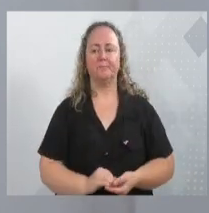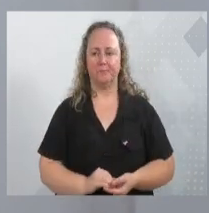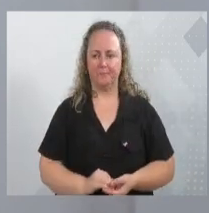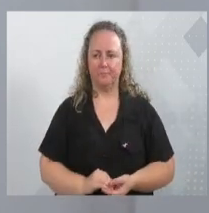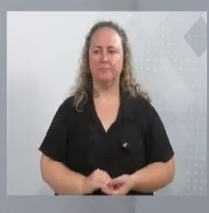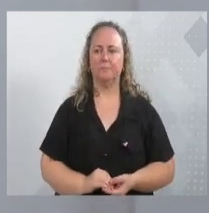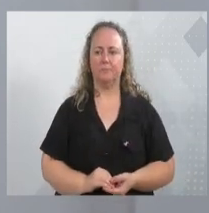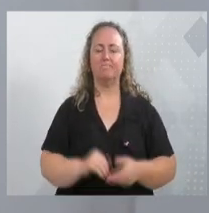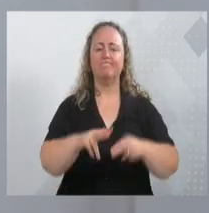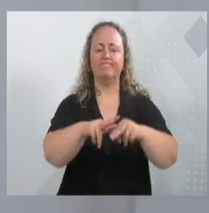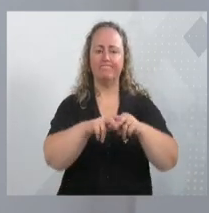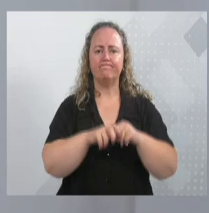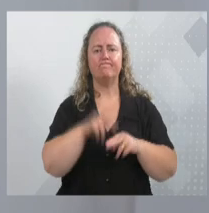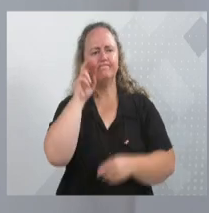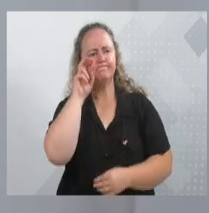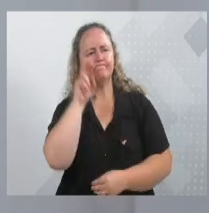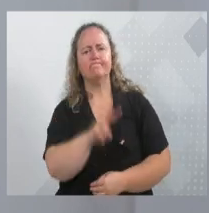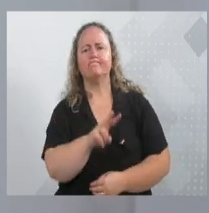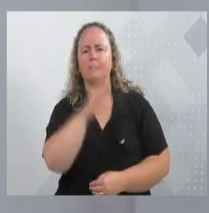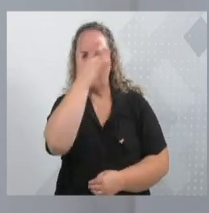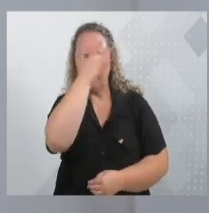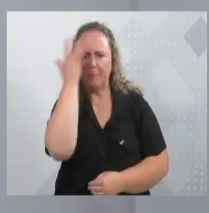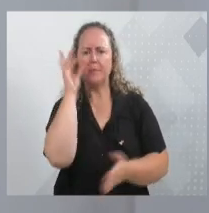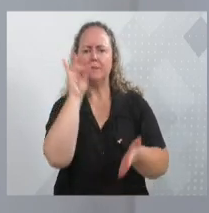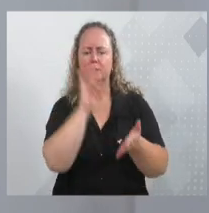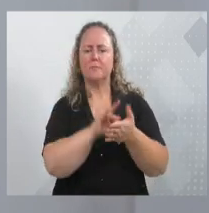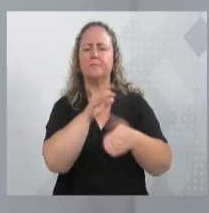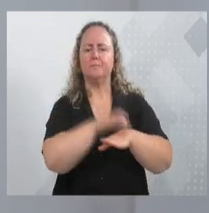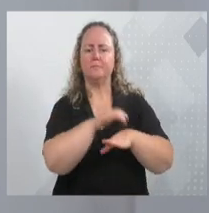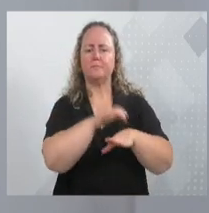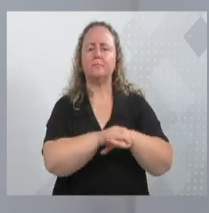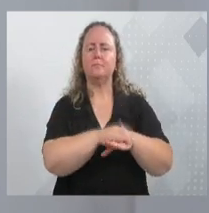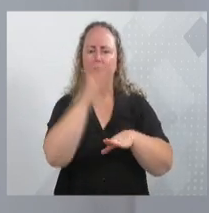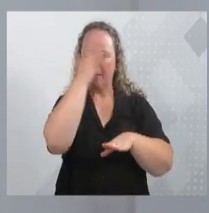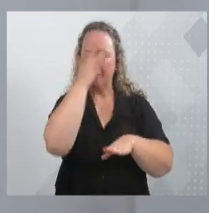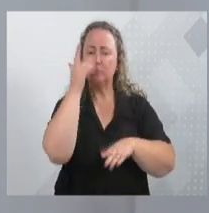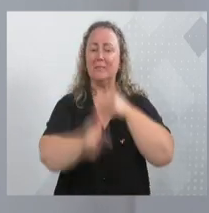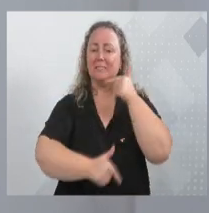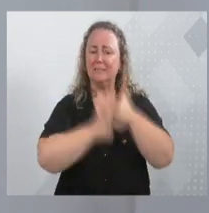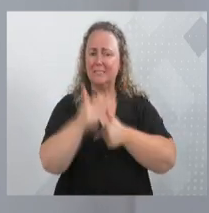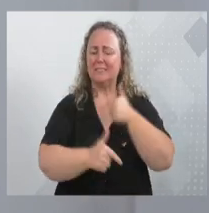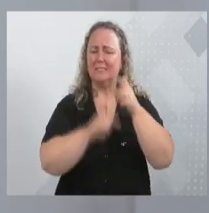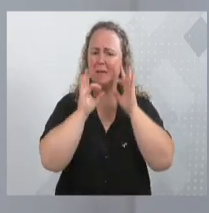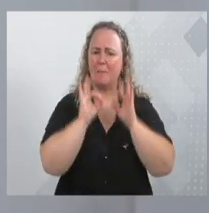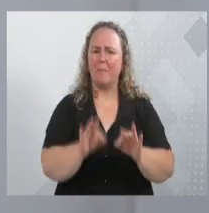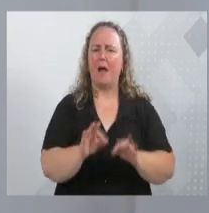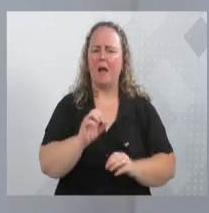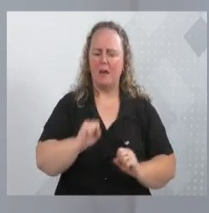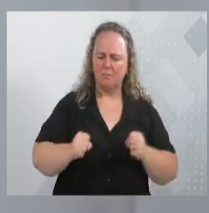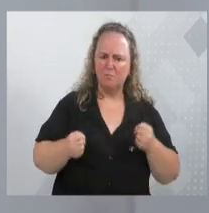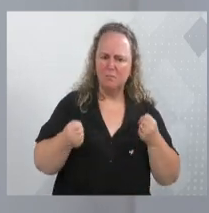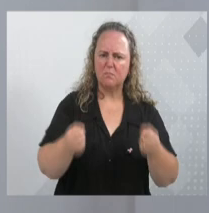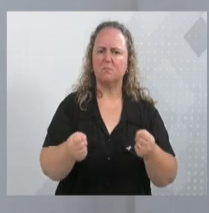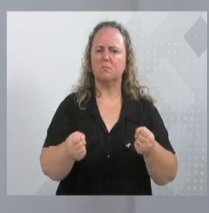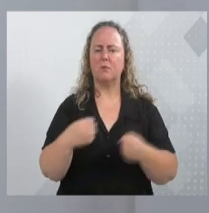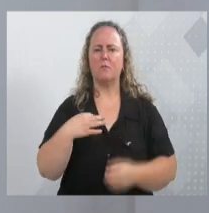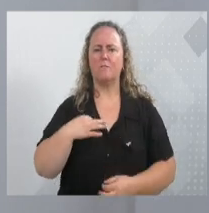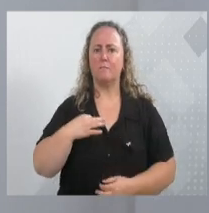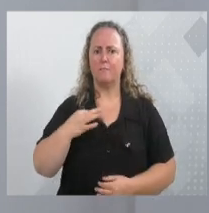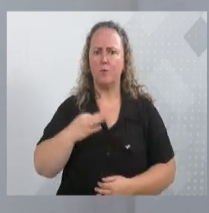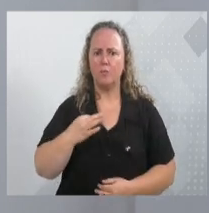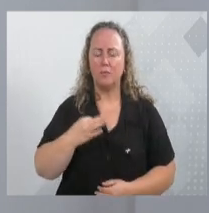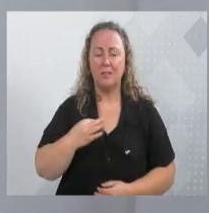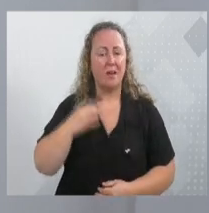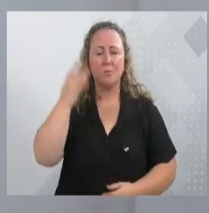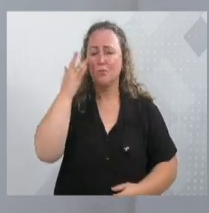que nós temos que reconhecer, são essas pessoas, esses heróis anônimos, porque eles estavam lá, pessoas voluntárias, que a gente